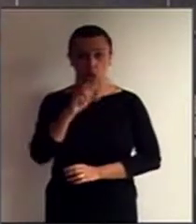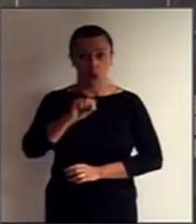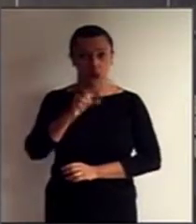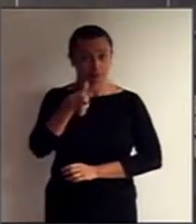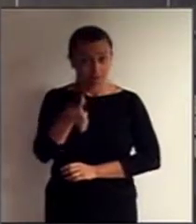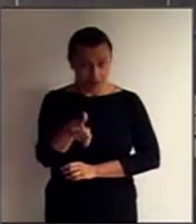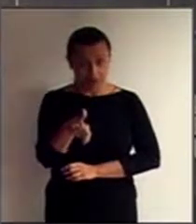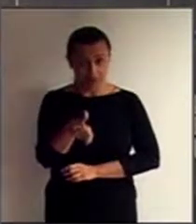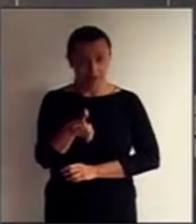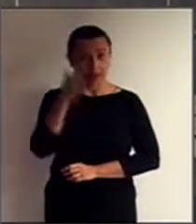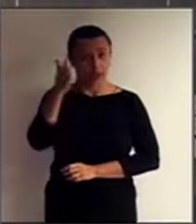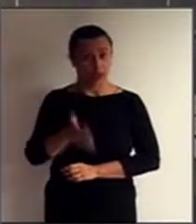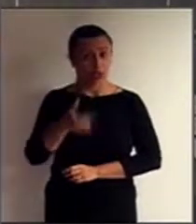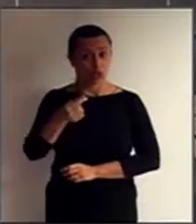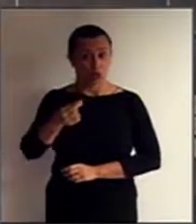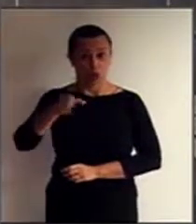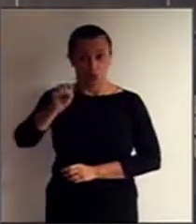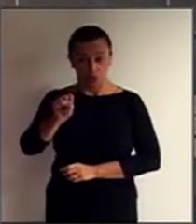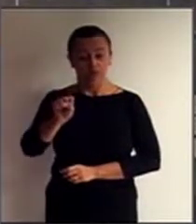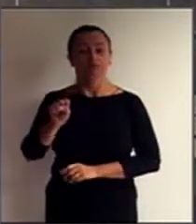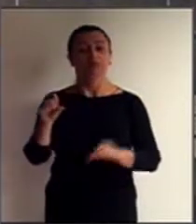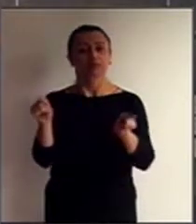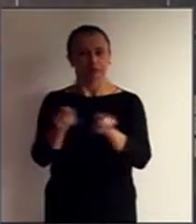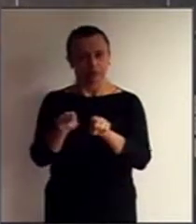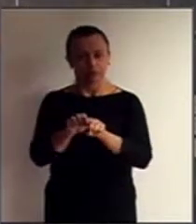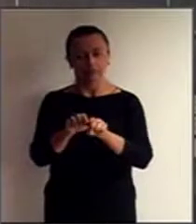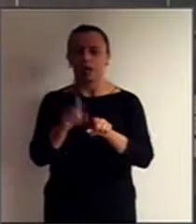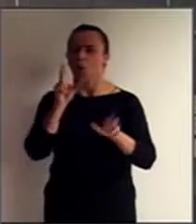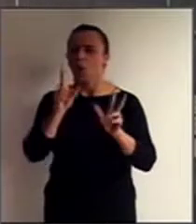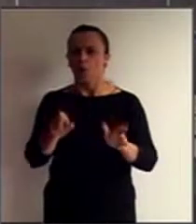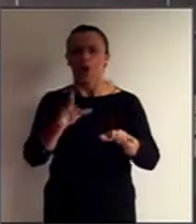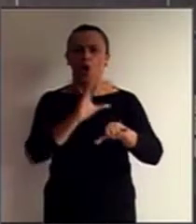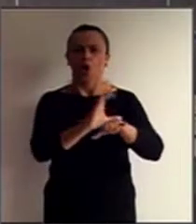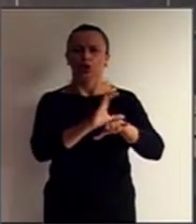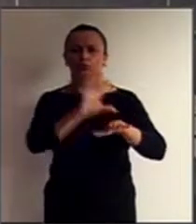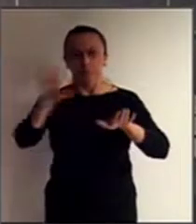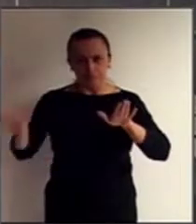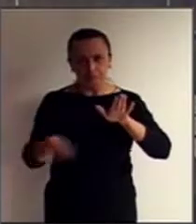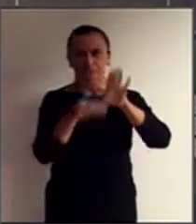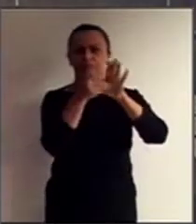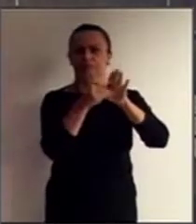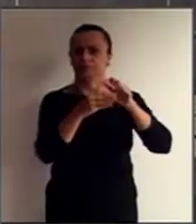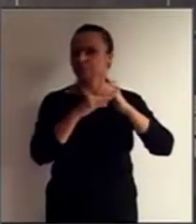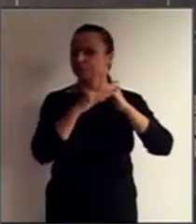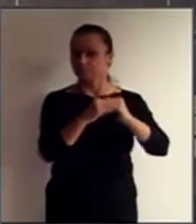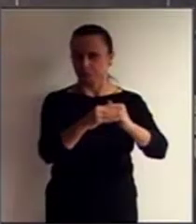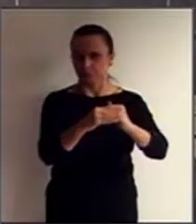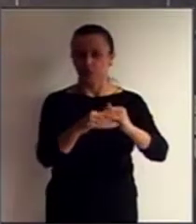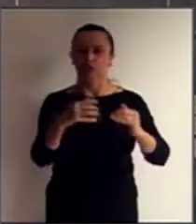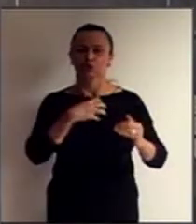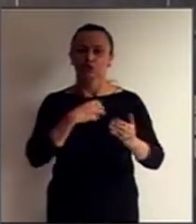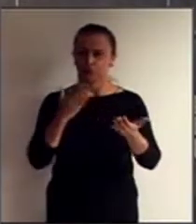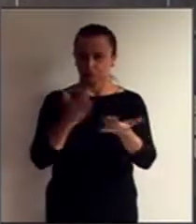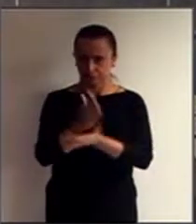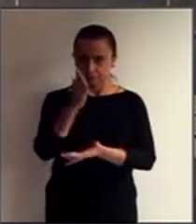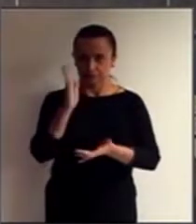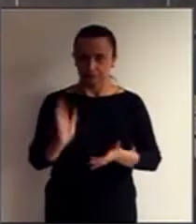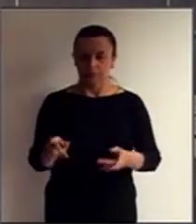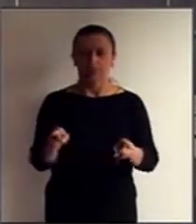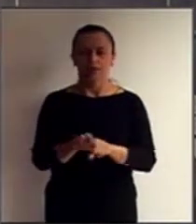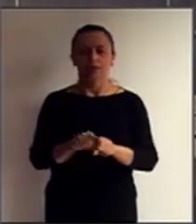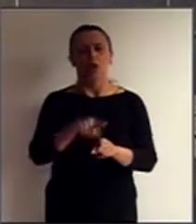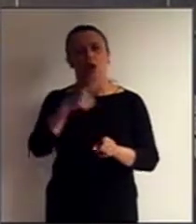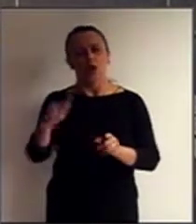de 2008, inclusive com o status de emenda constitucional pelo modo de sua aprovação, sendo promulgado por meio do